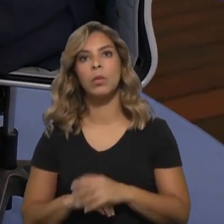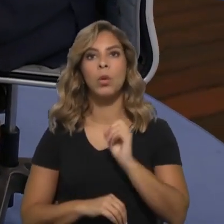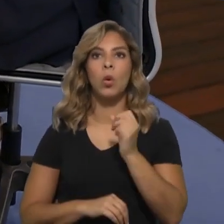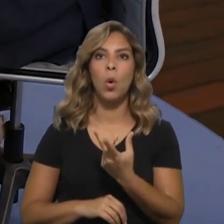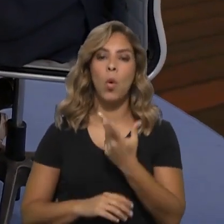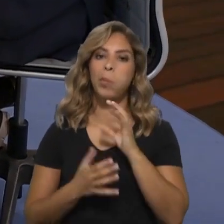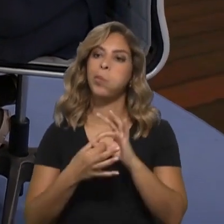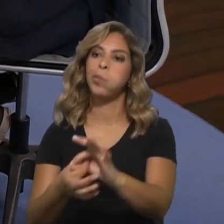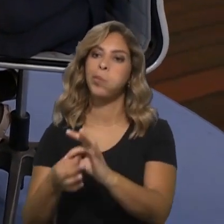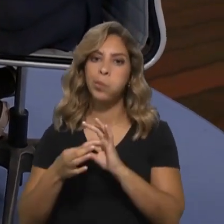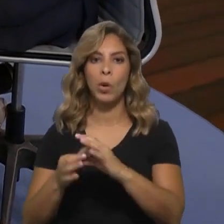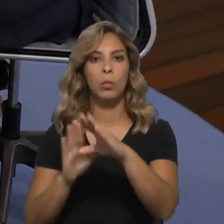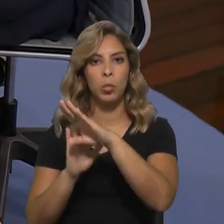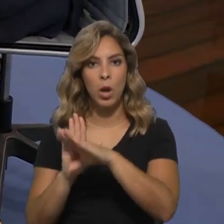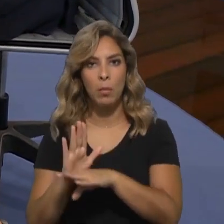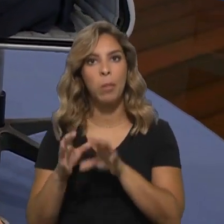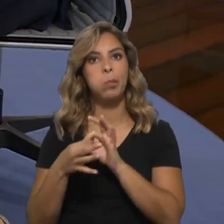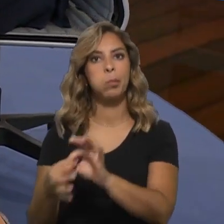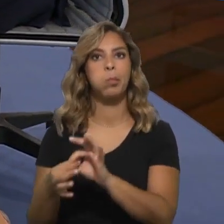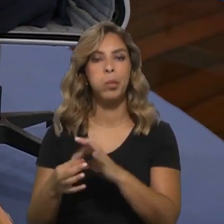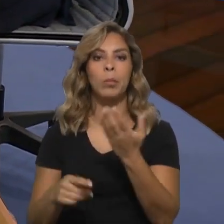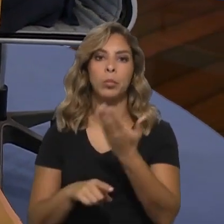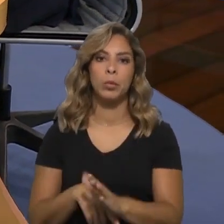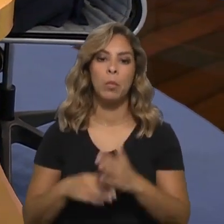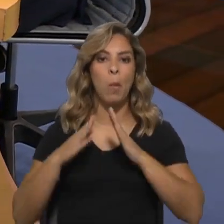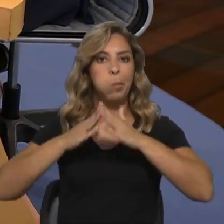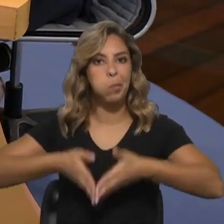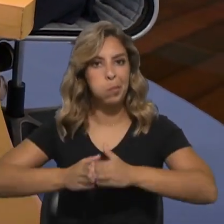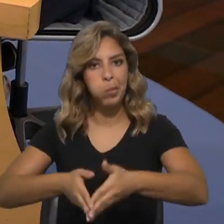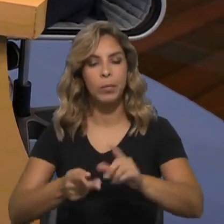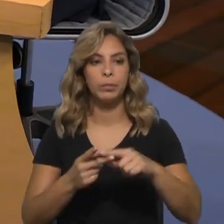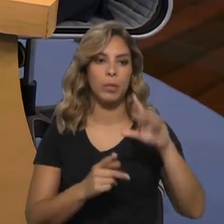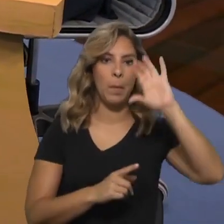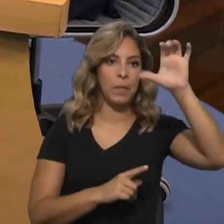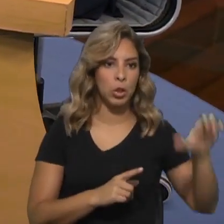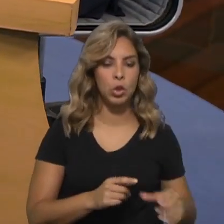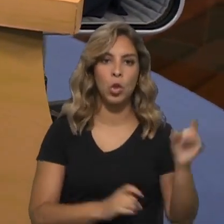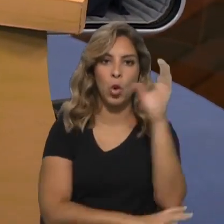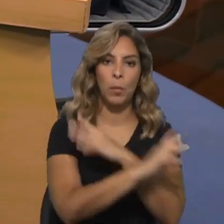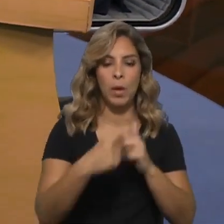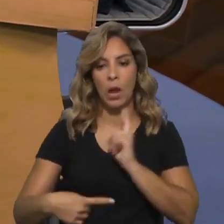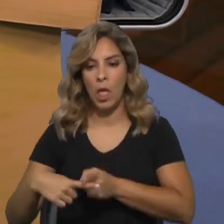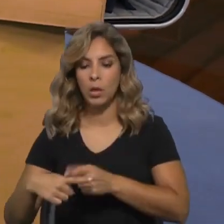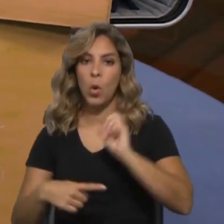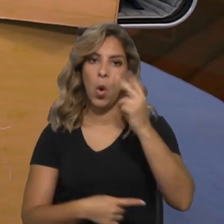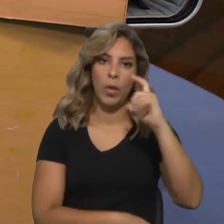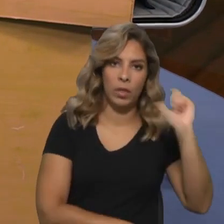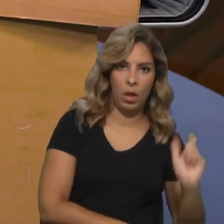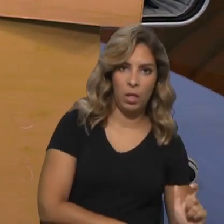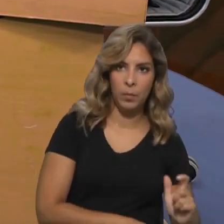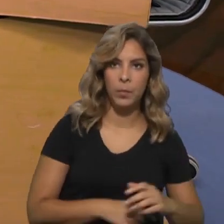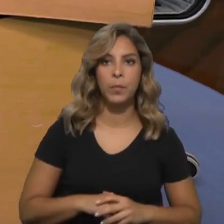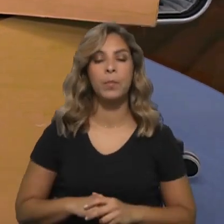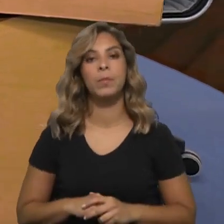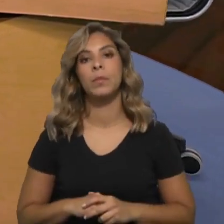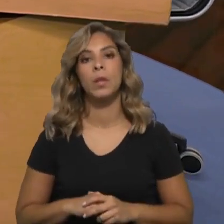programas de cooperação, por exemplo, no caso dos barcos humanitários, com outros países europeus, como a Itália ou a Grécia. Naturalmente, também o centro